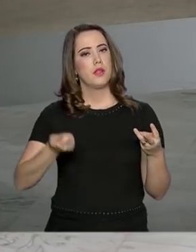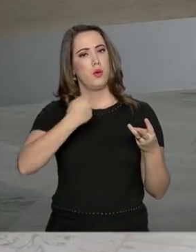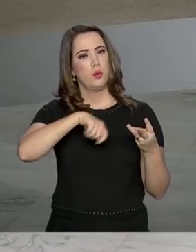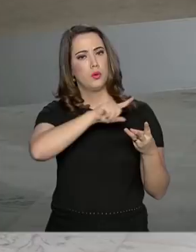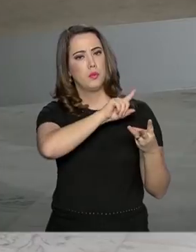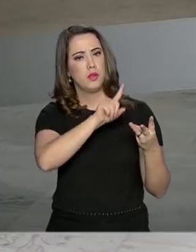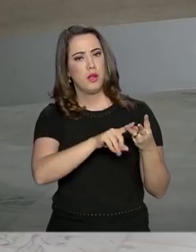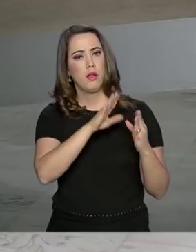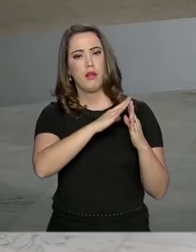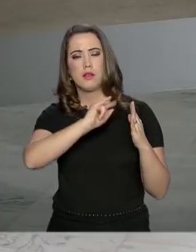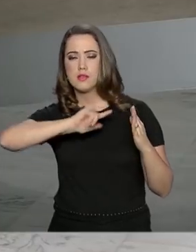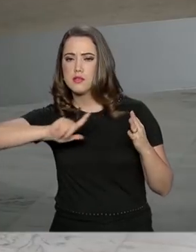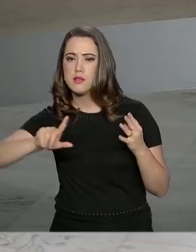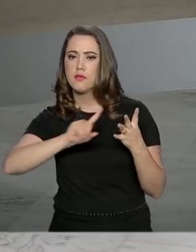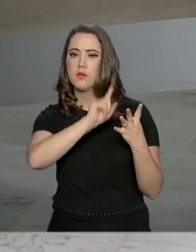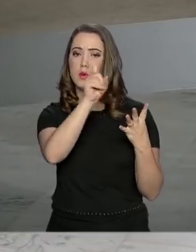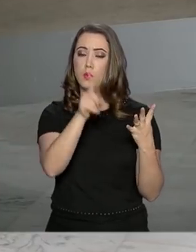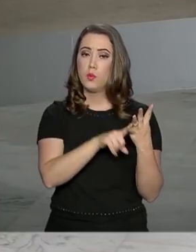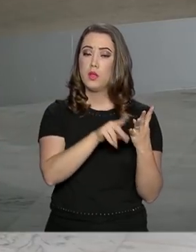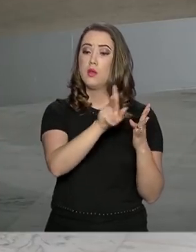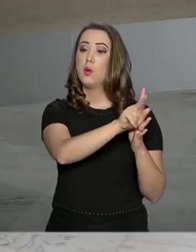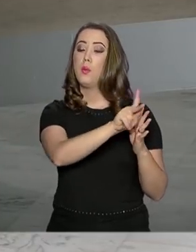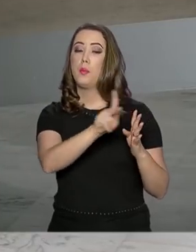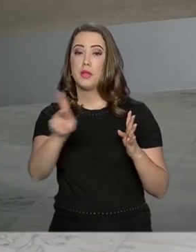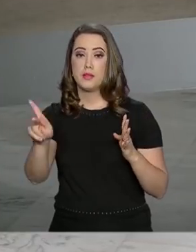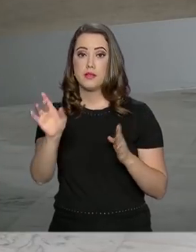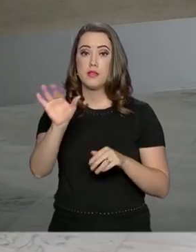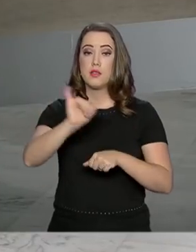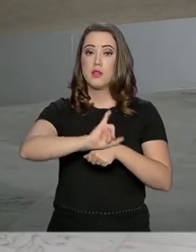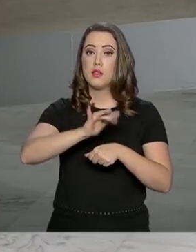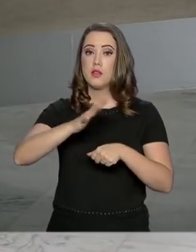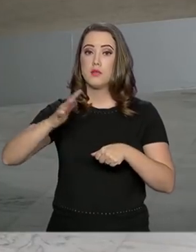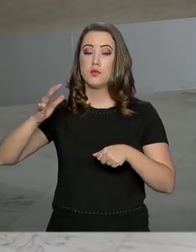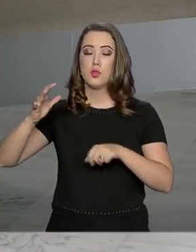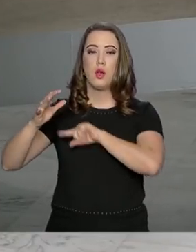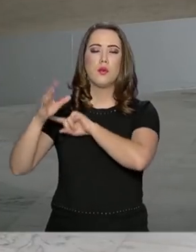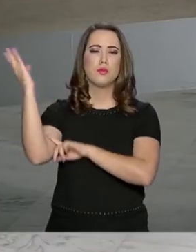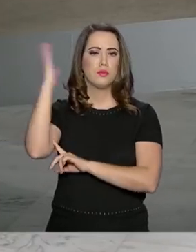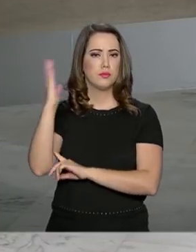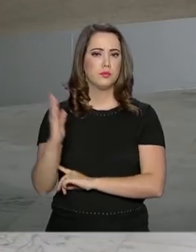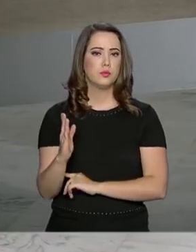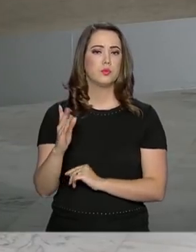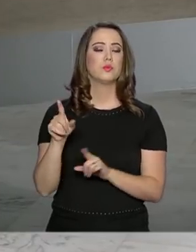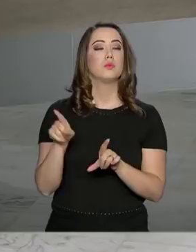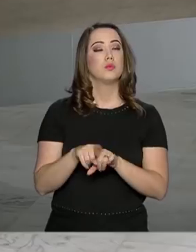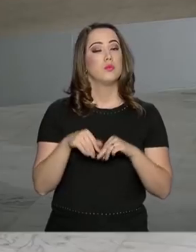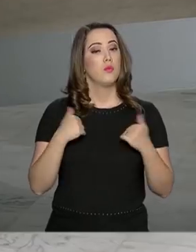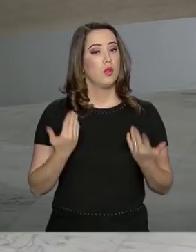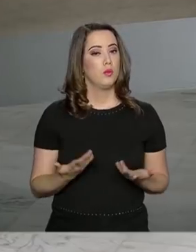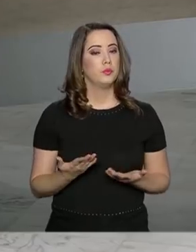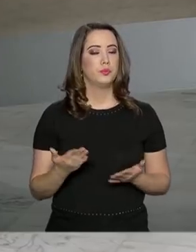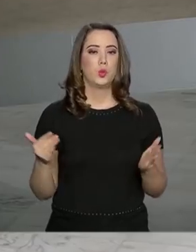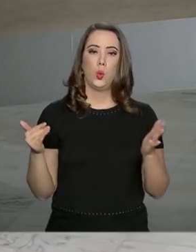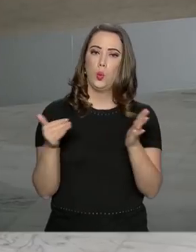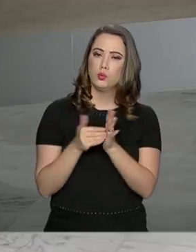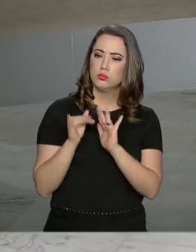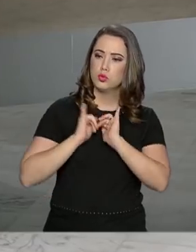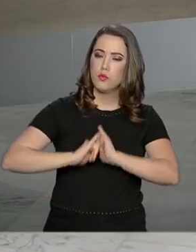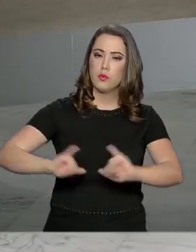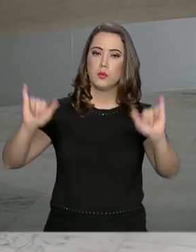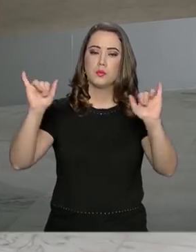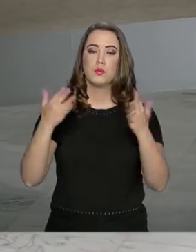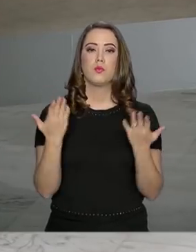e com o presidente executivo do Instituto Aço Brasil, Marco Polo de Melo Lopes. E uma última informação,